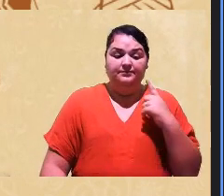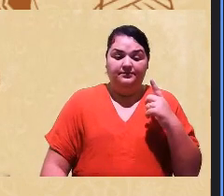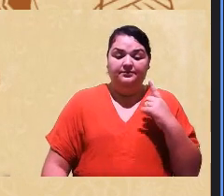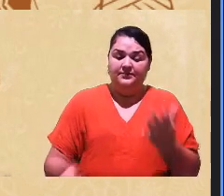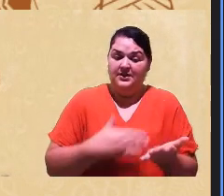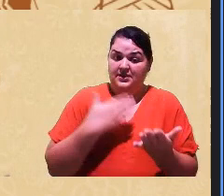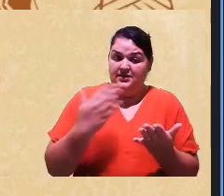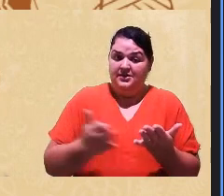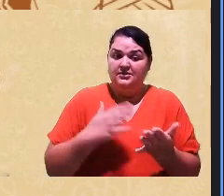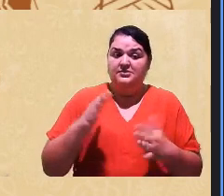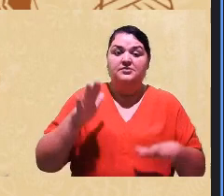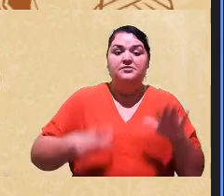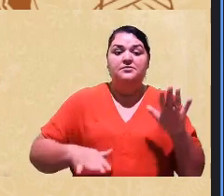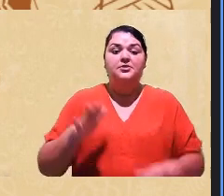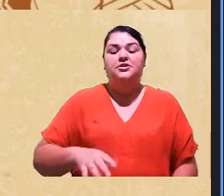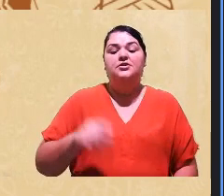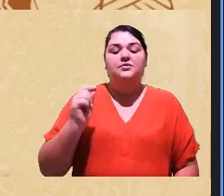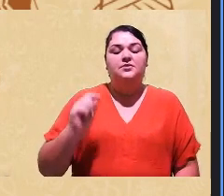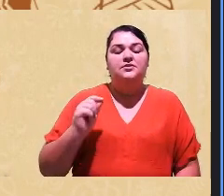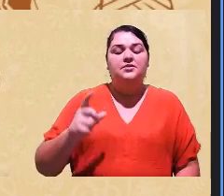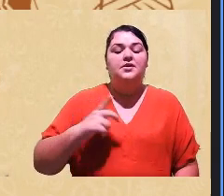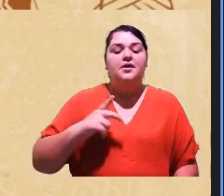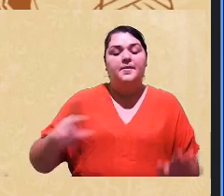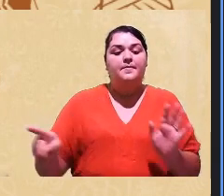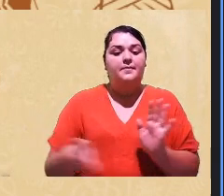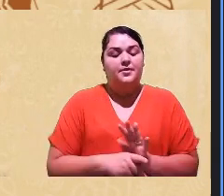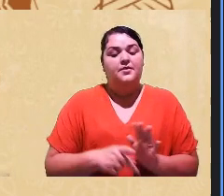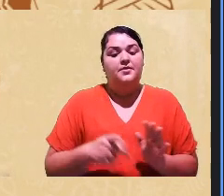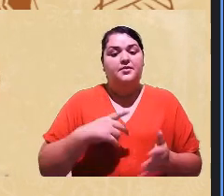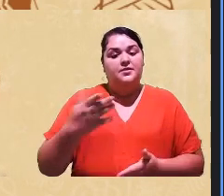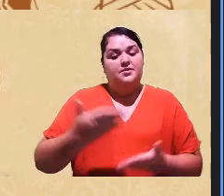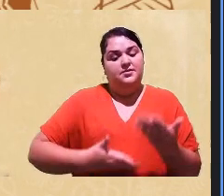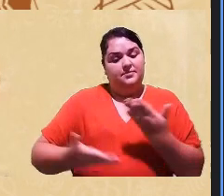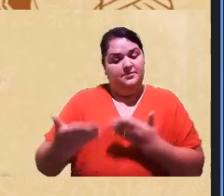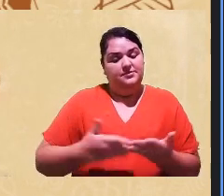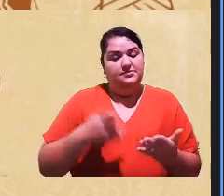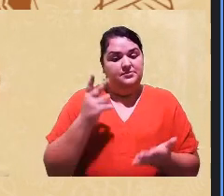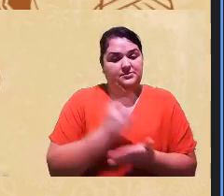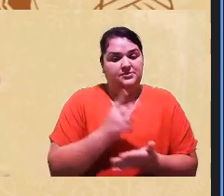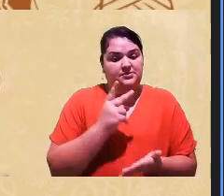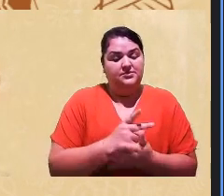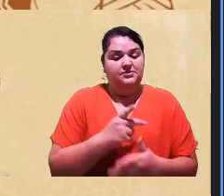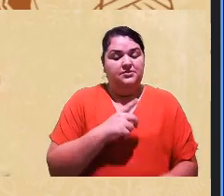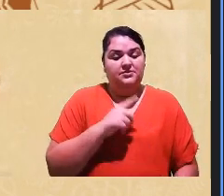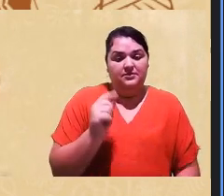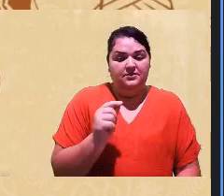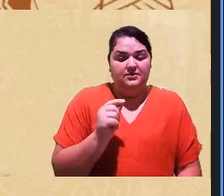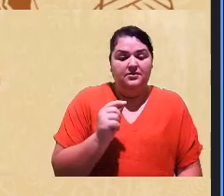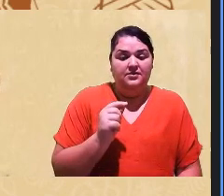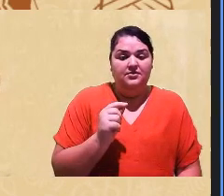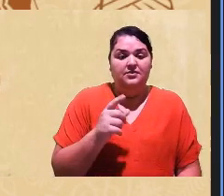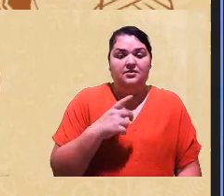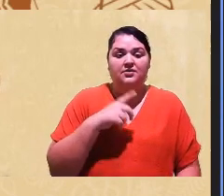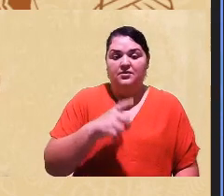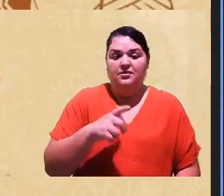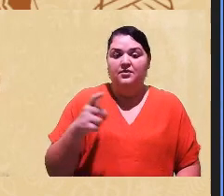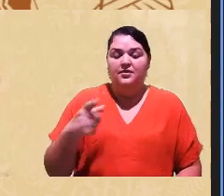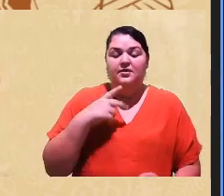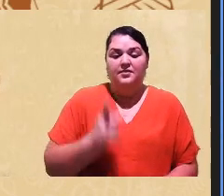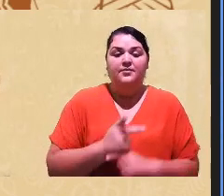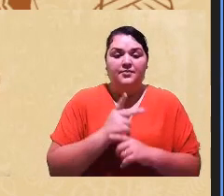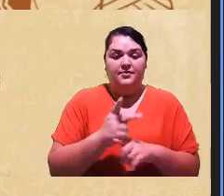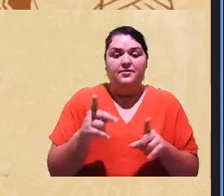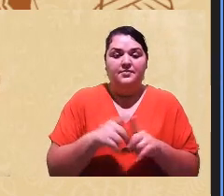depender também da própria demanda e aí a gente ficou muito nesse lugar de busca nós